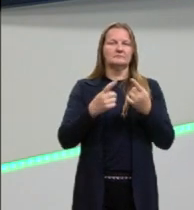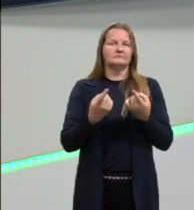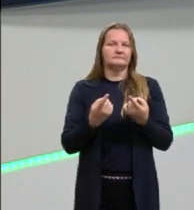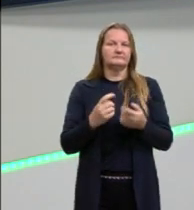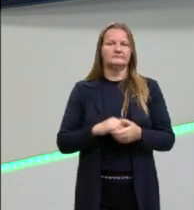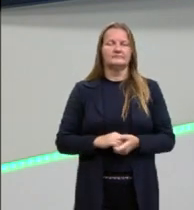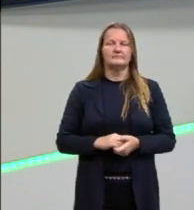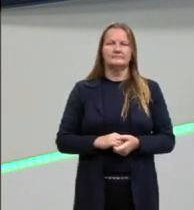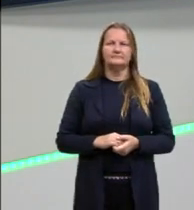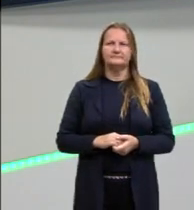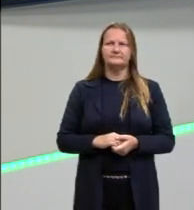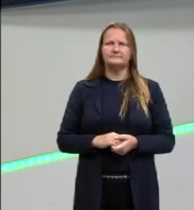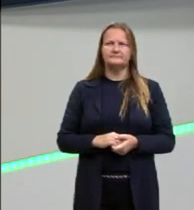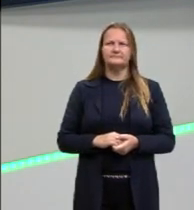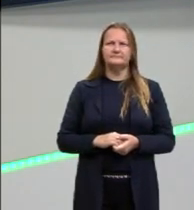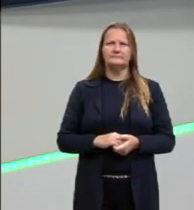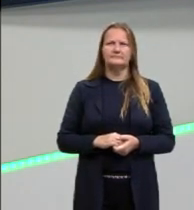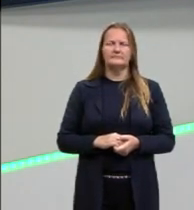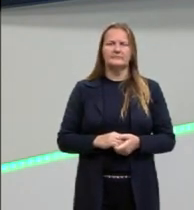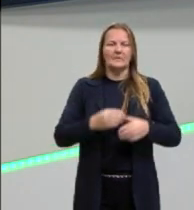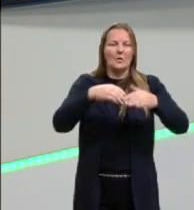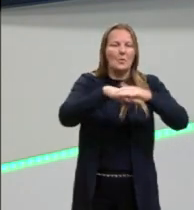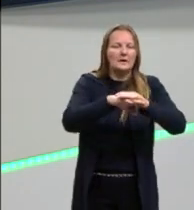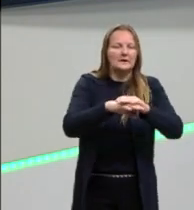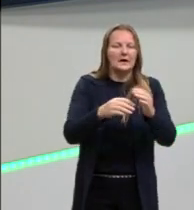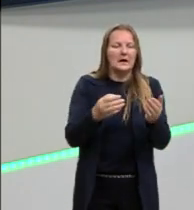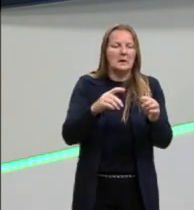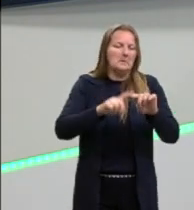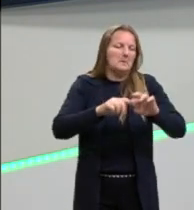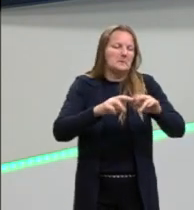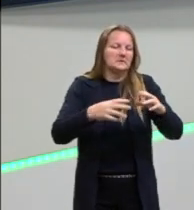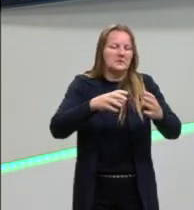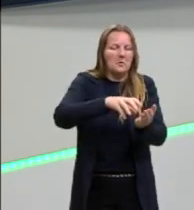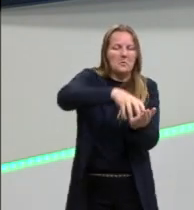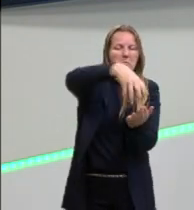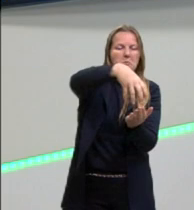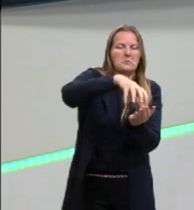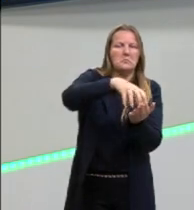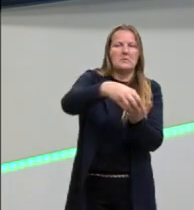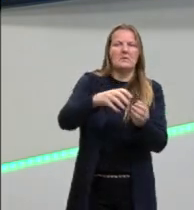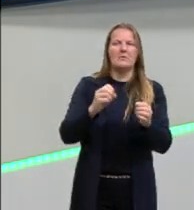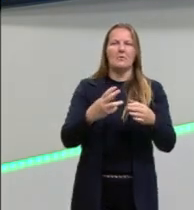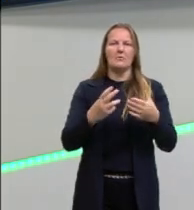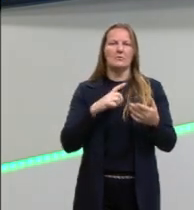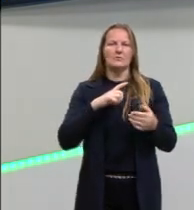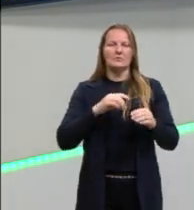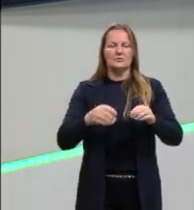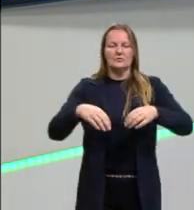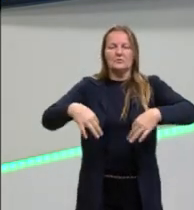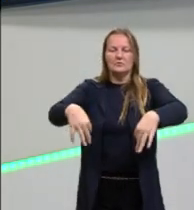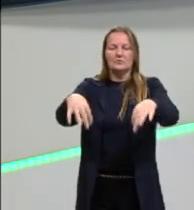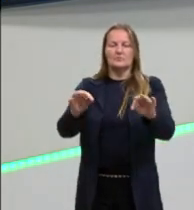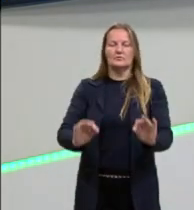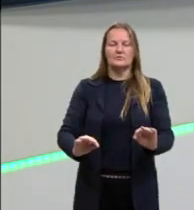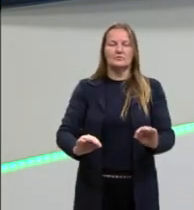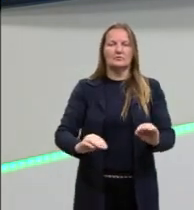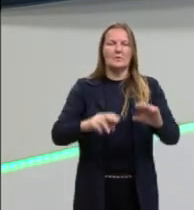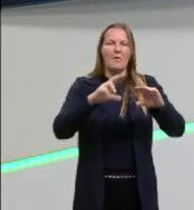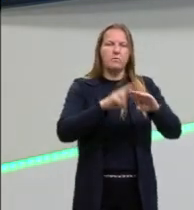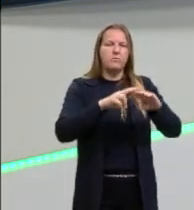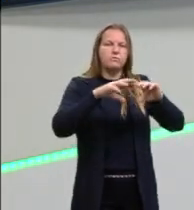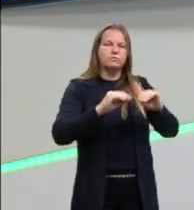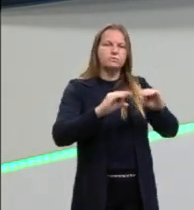De, guardar objetos, né? Ou pôr sob sofá, ou pôr... Não.